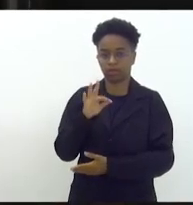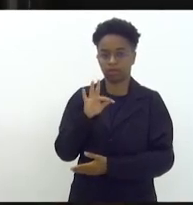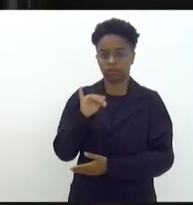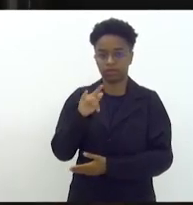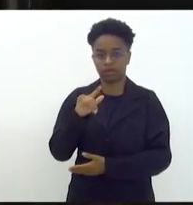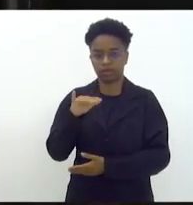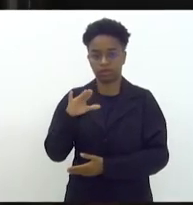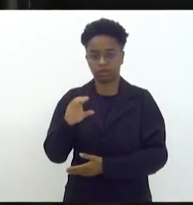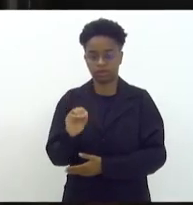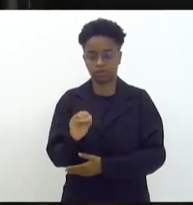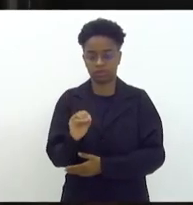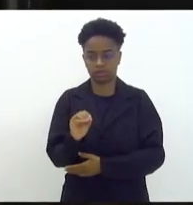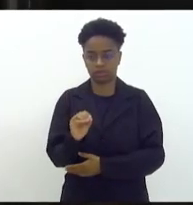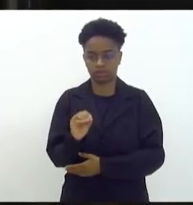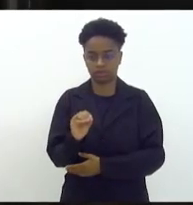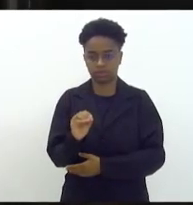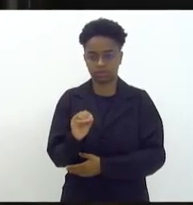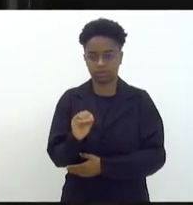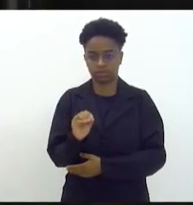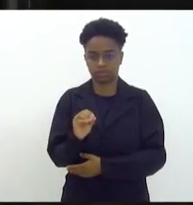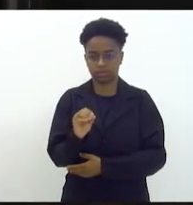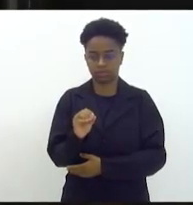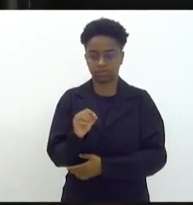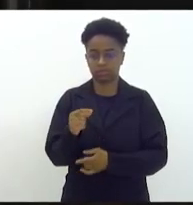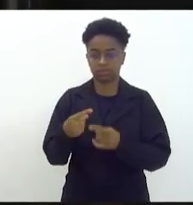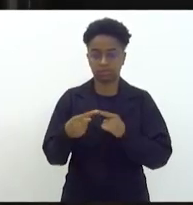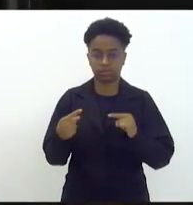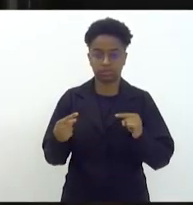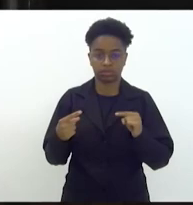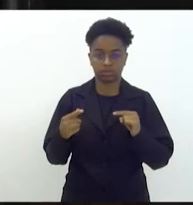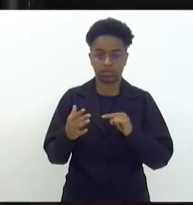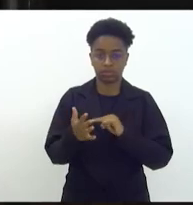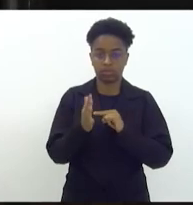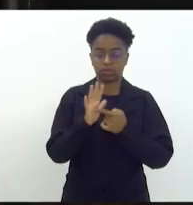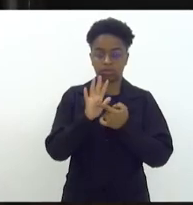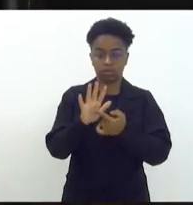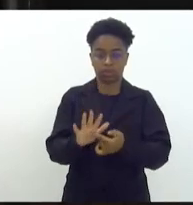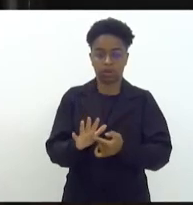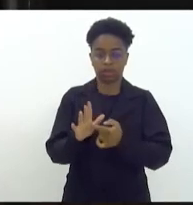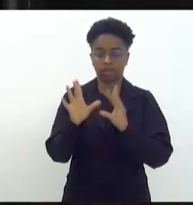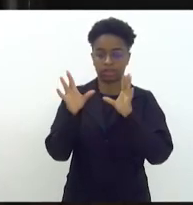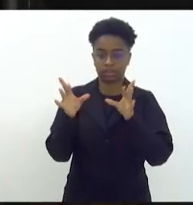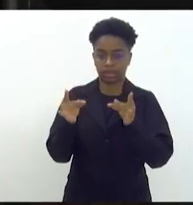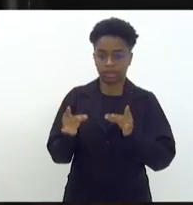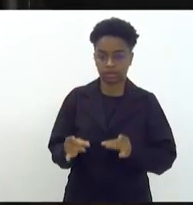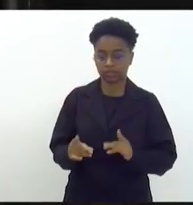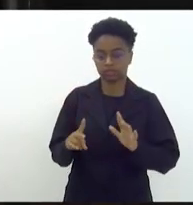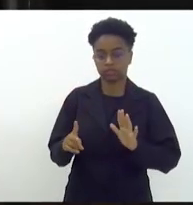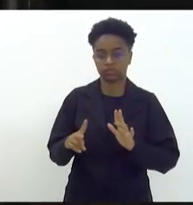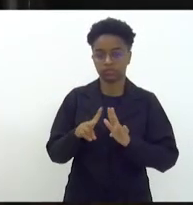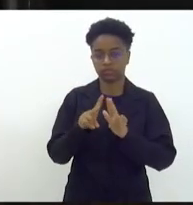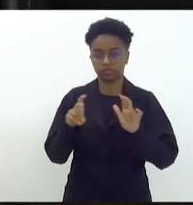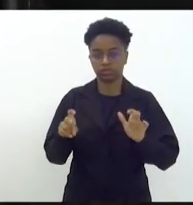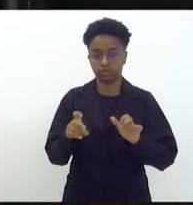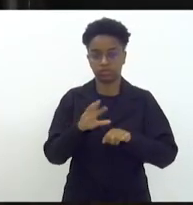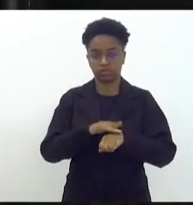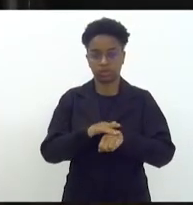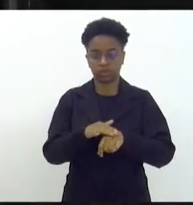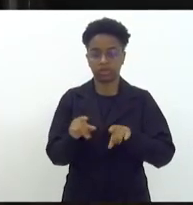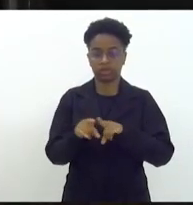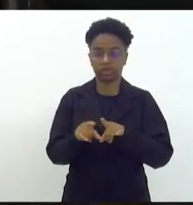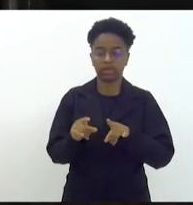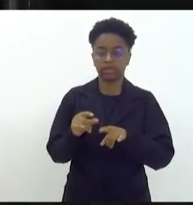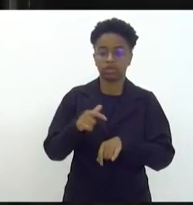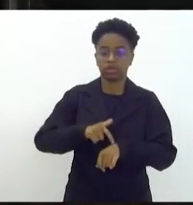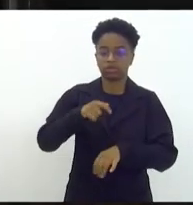constatarão detalhes de sua patologia e recomendações para o tratamento de urgência